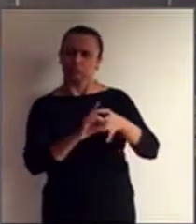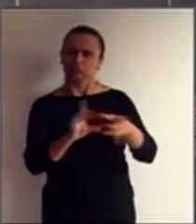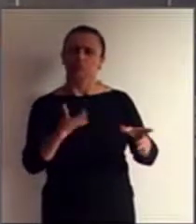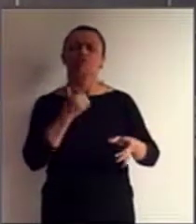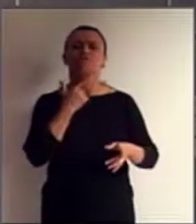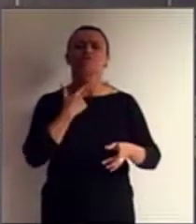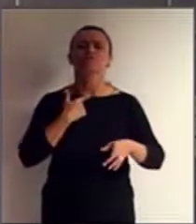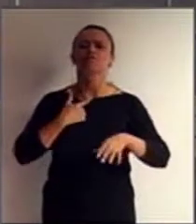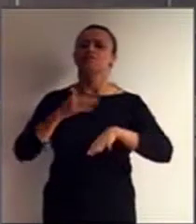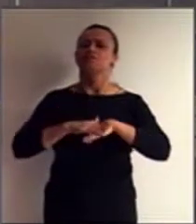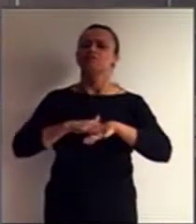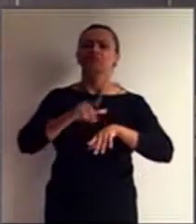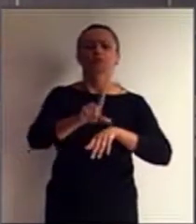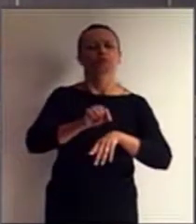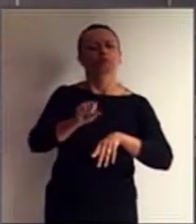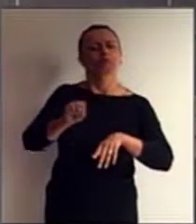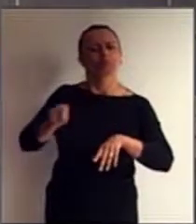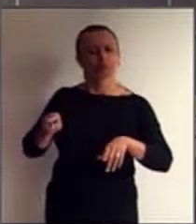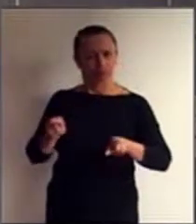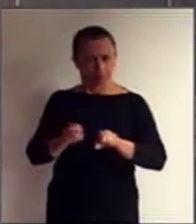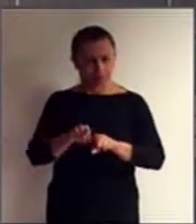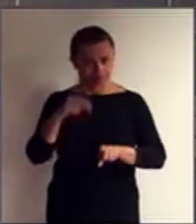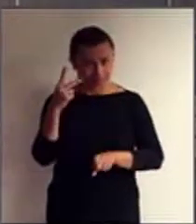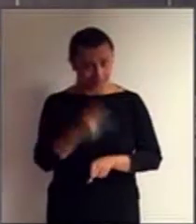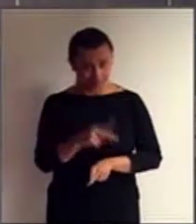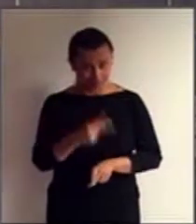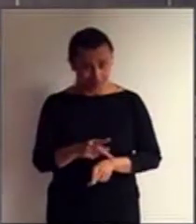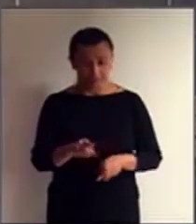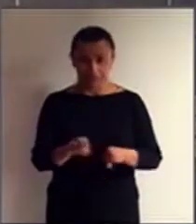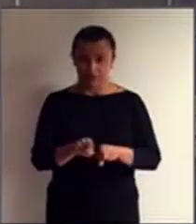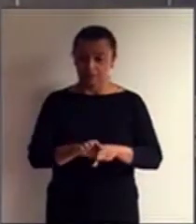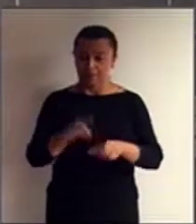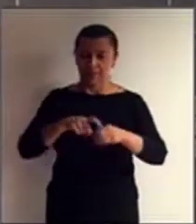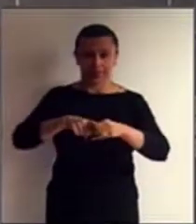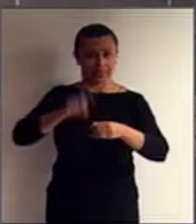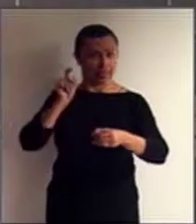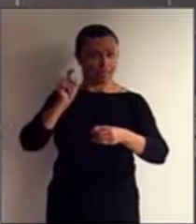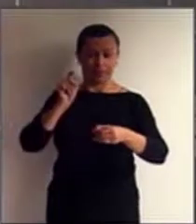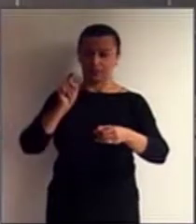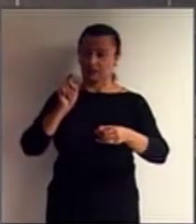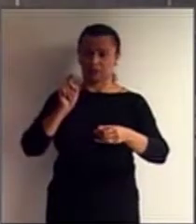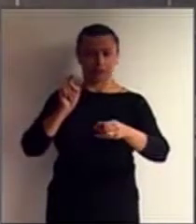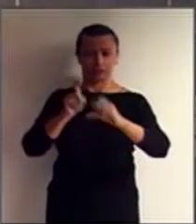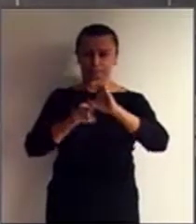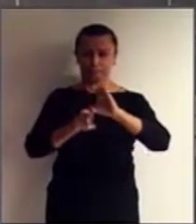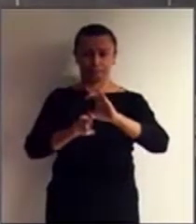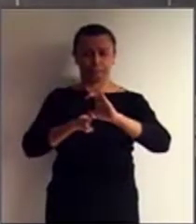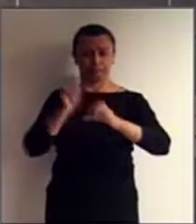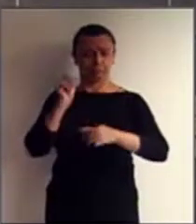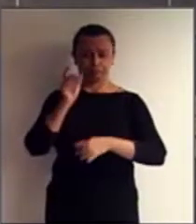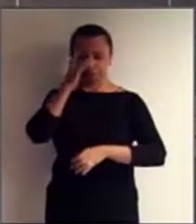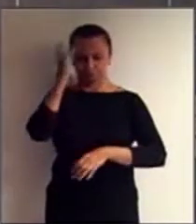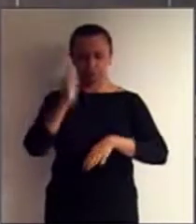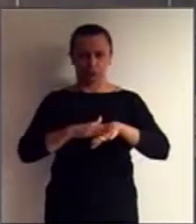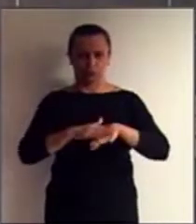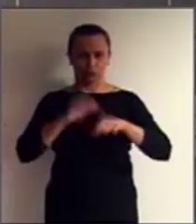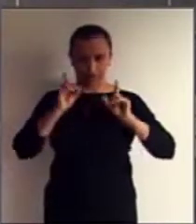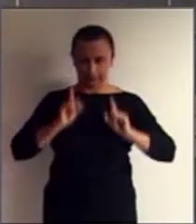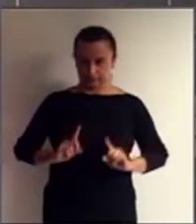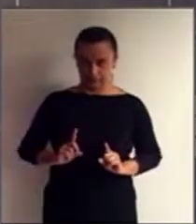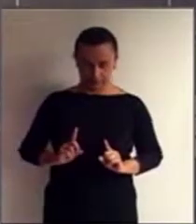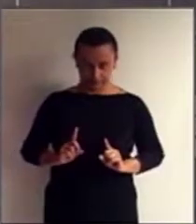fazer as próprias escolhas e a independência das pessoas com deficiência. em